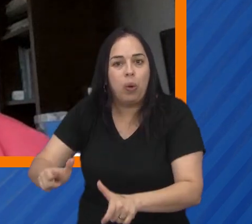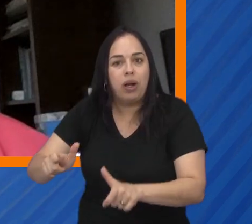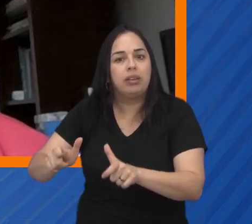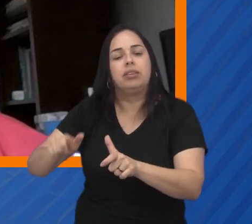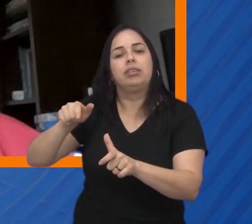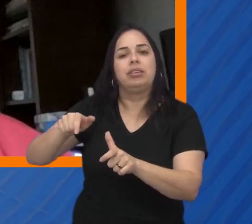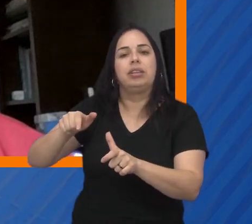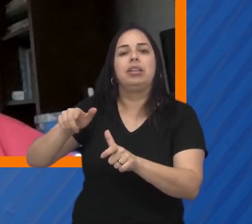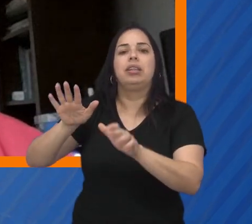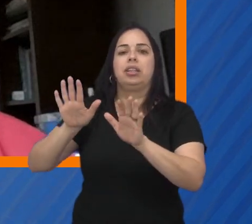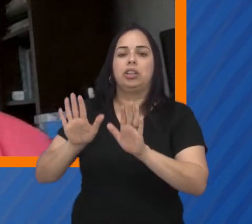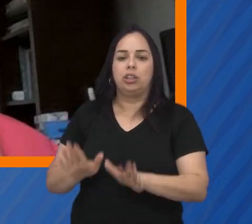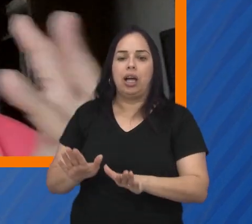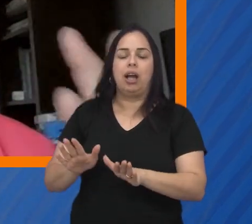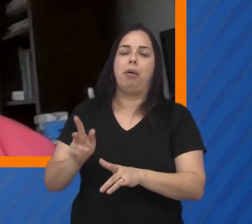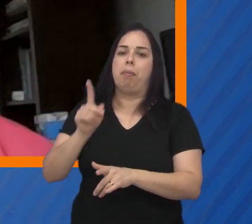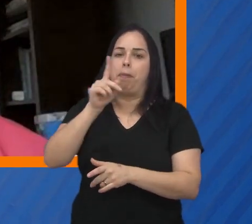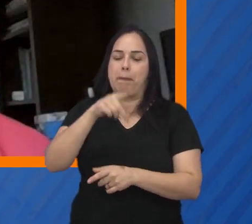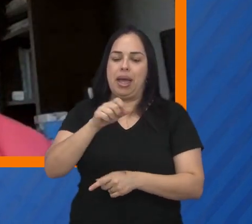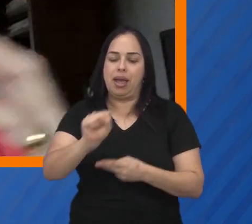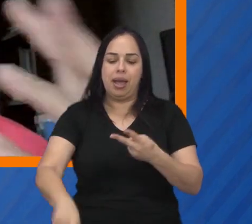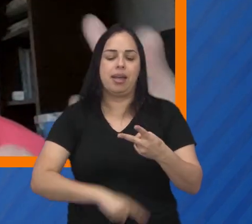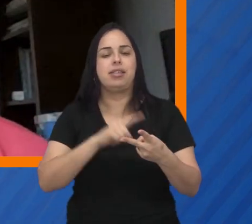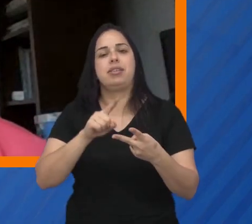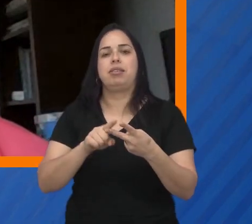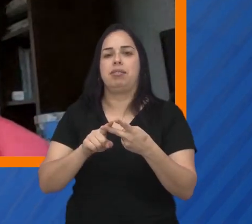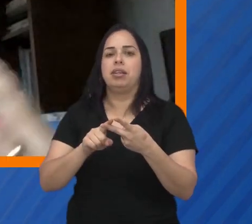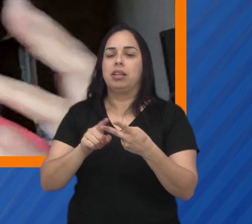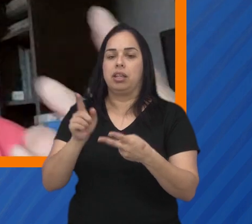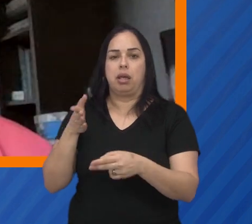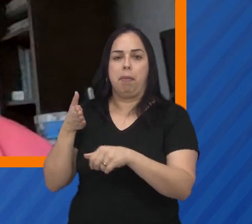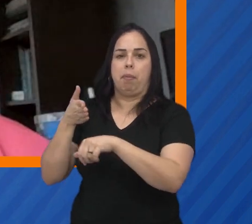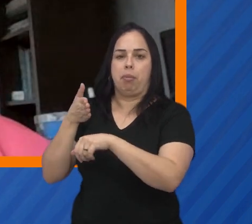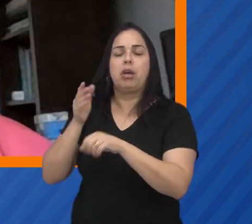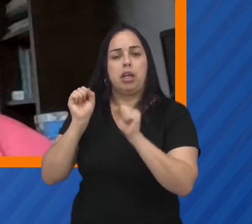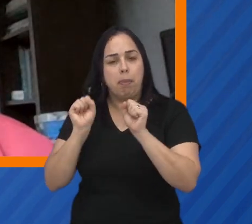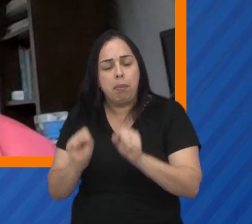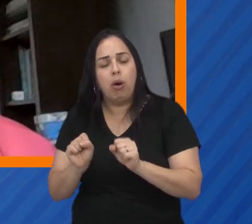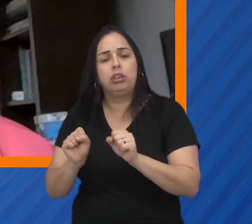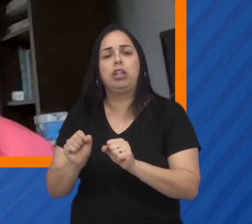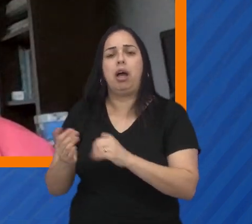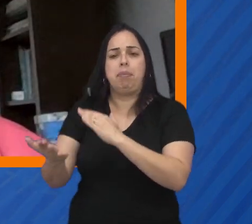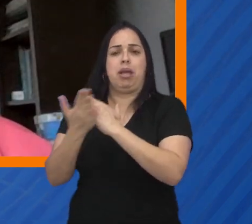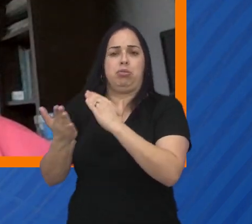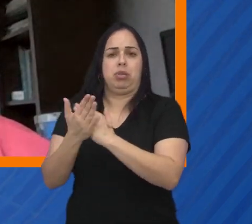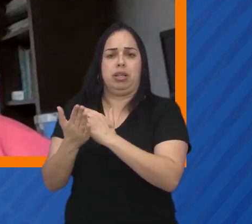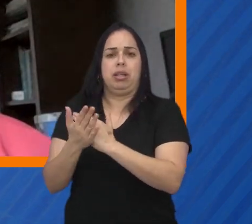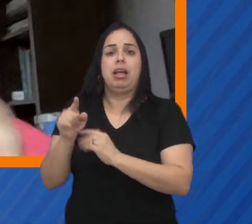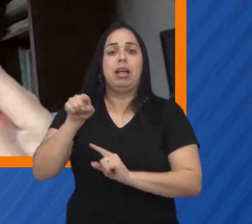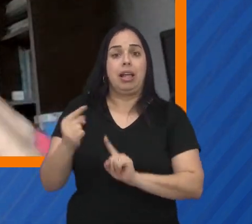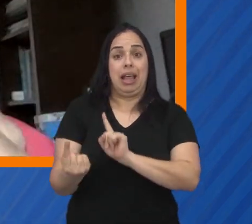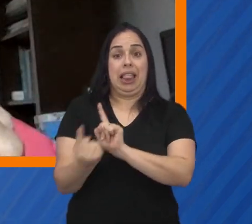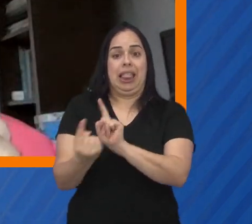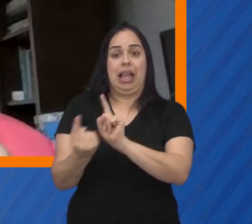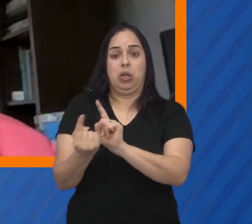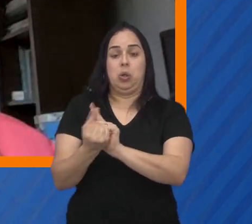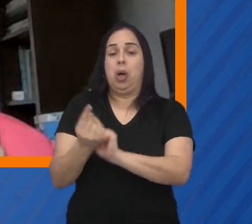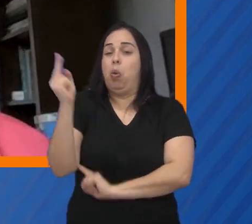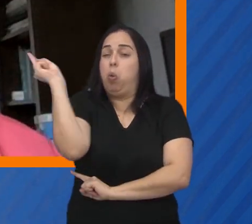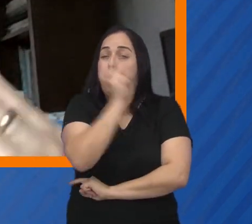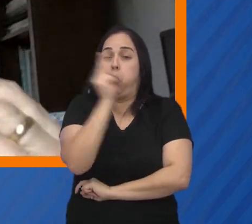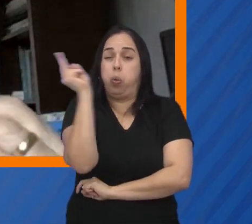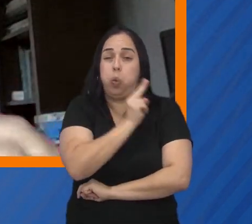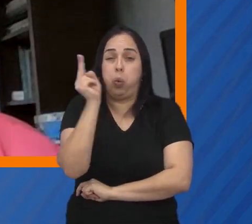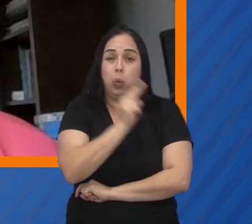num local organizado, um pronto-socorro, uma porta de entrada da saúde, para que o